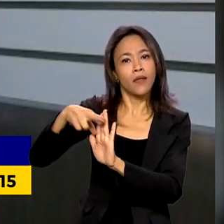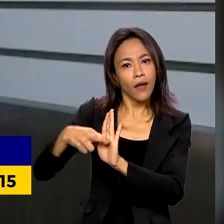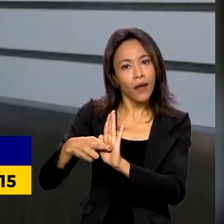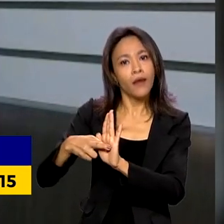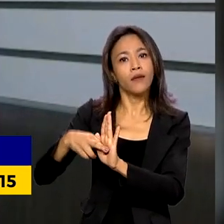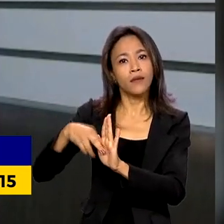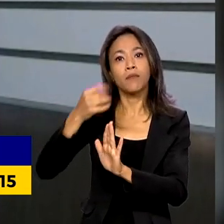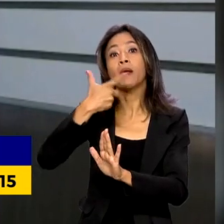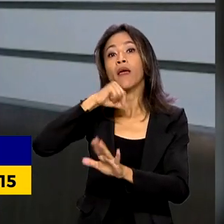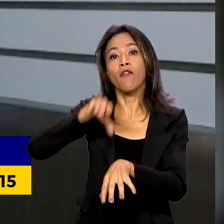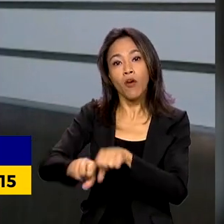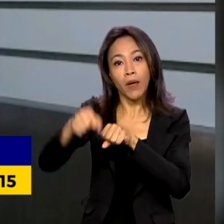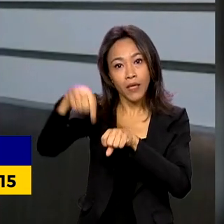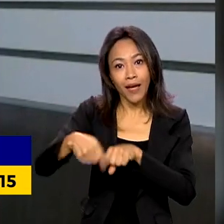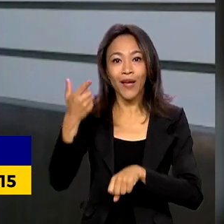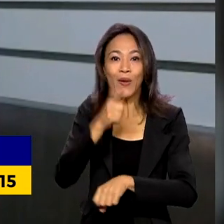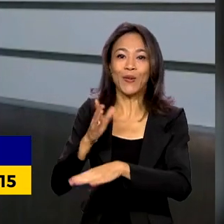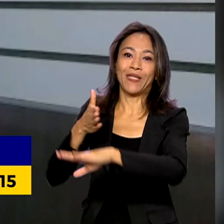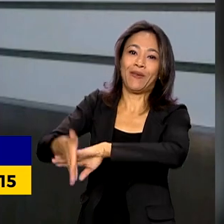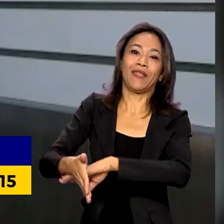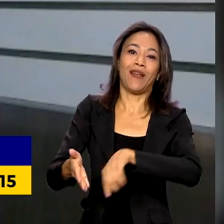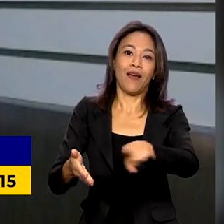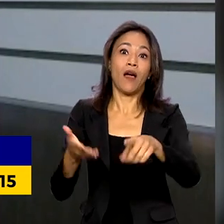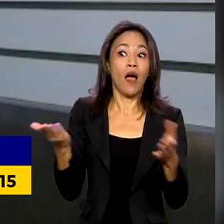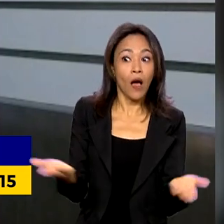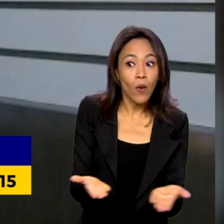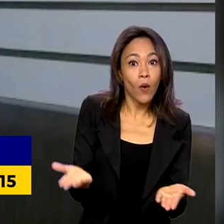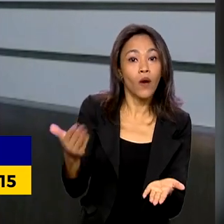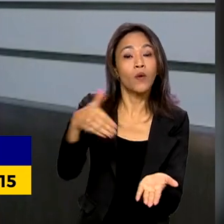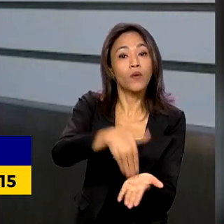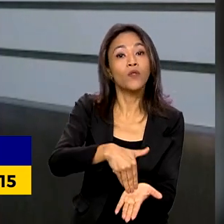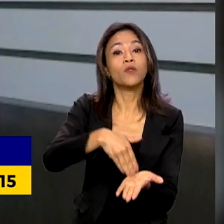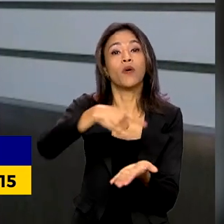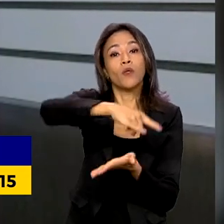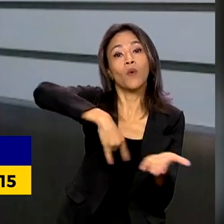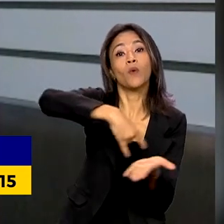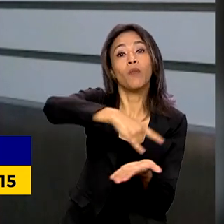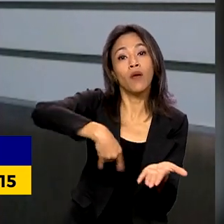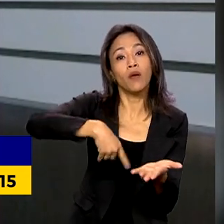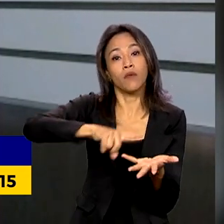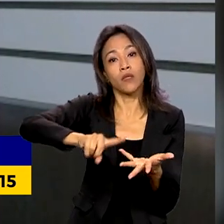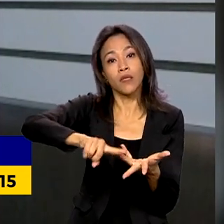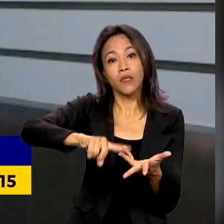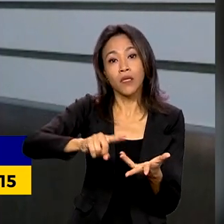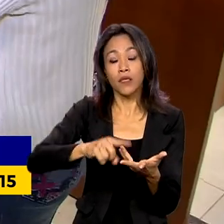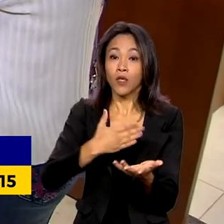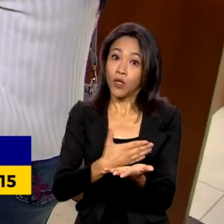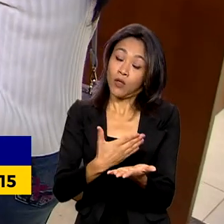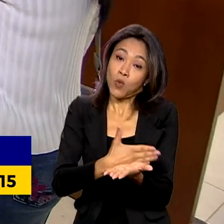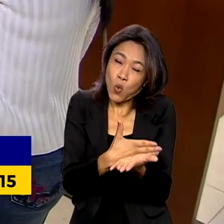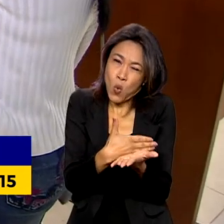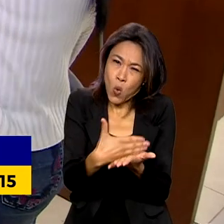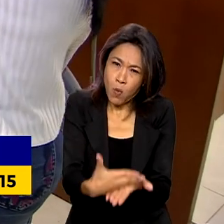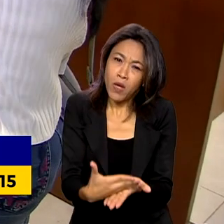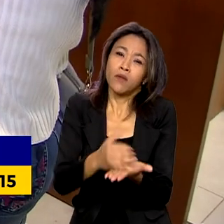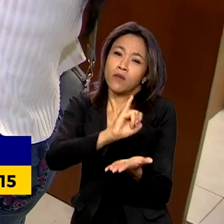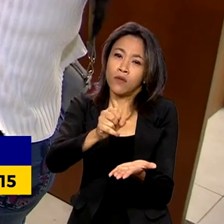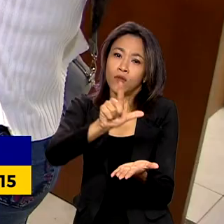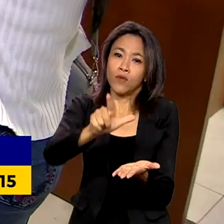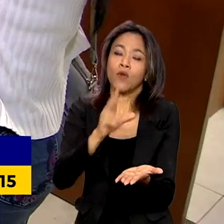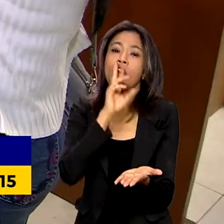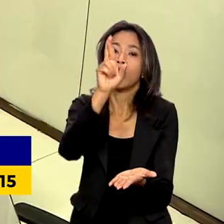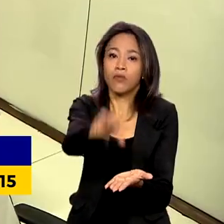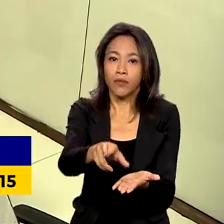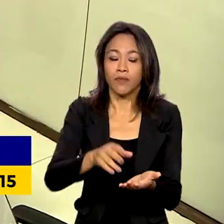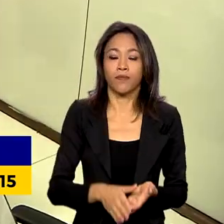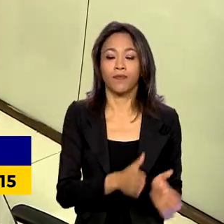entrei. O próximo passo agora é a análise dos documentos, a gente está aguardando aí para o começo de julho o resultado. Com a ampliação do programa Mais